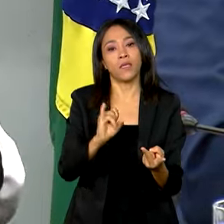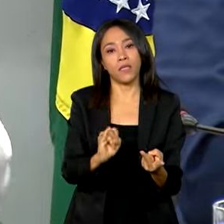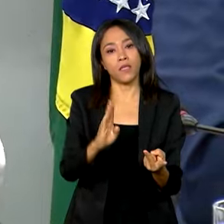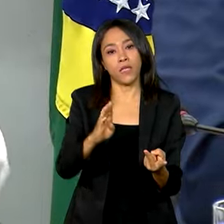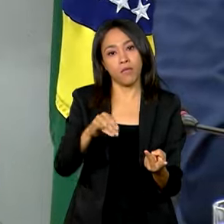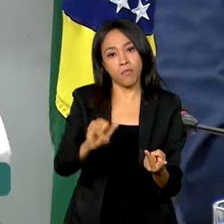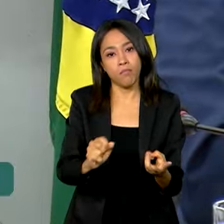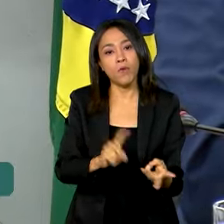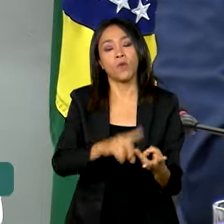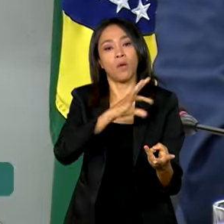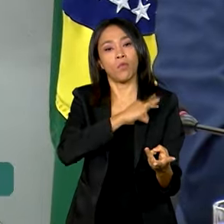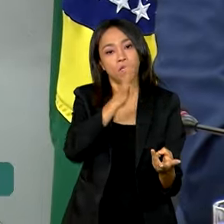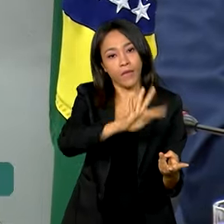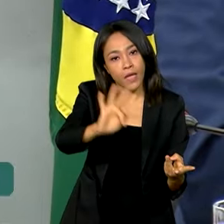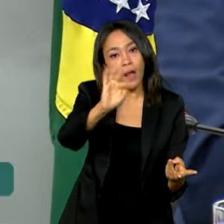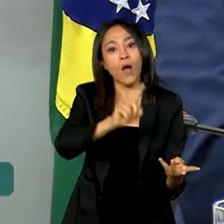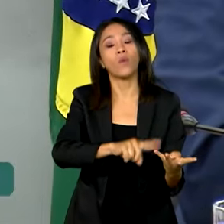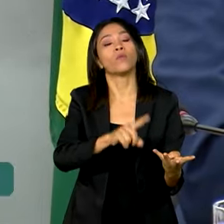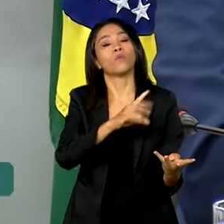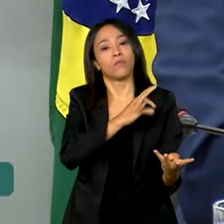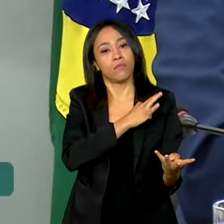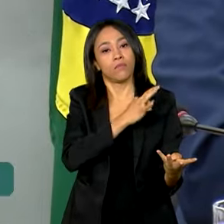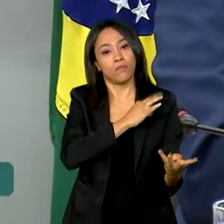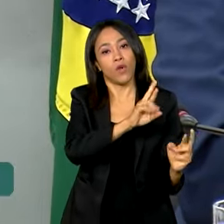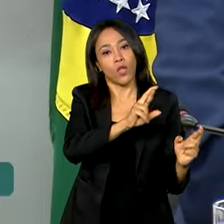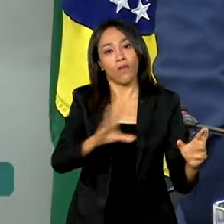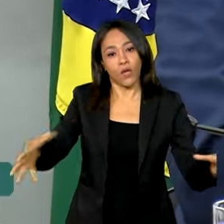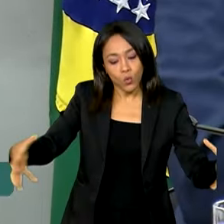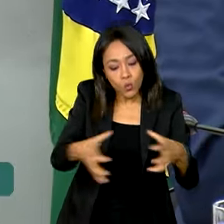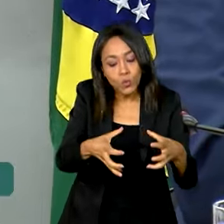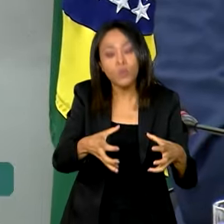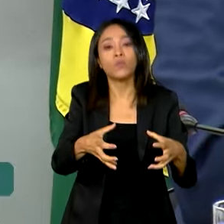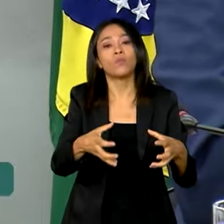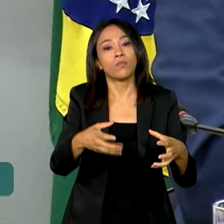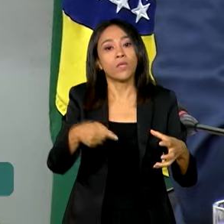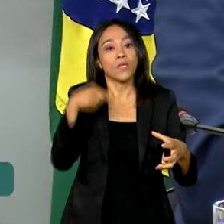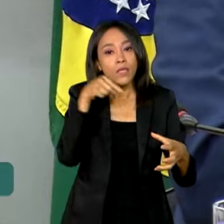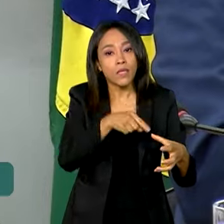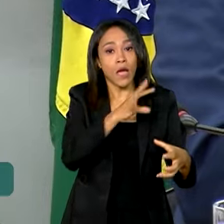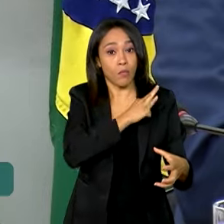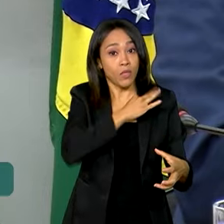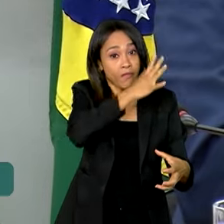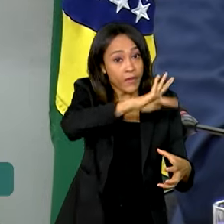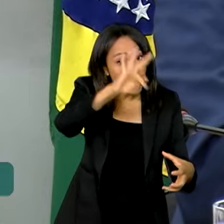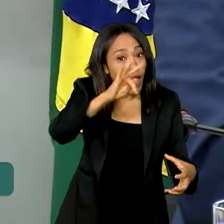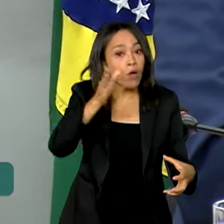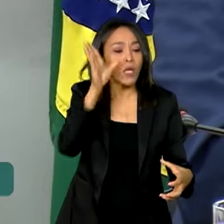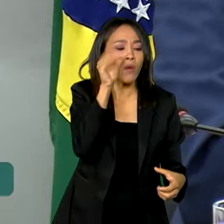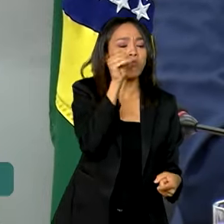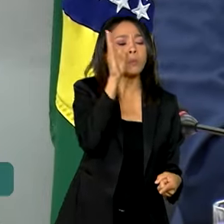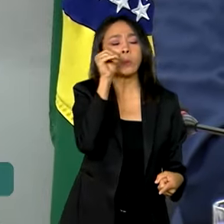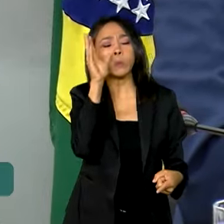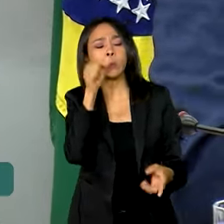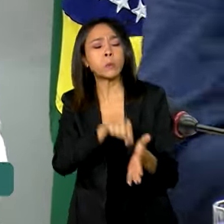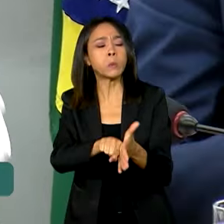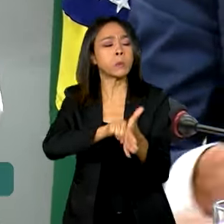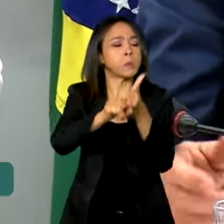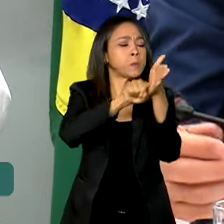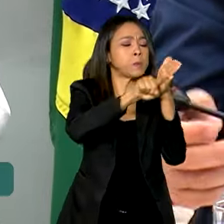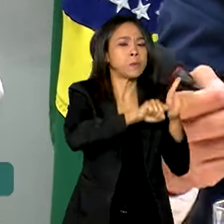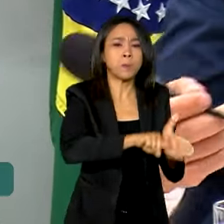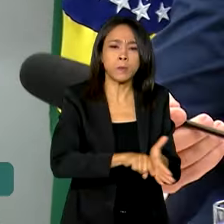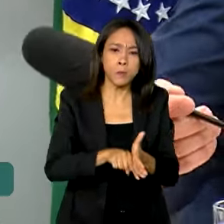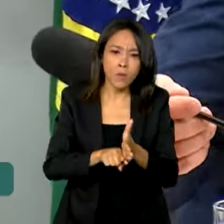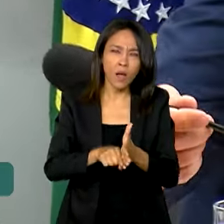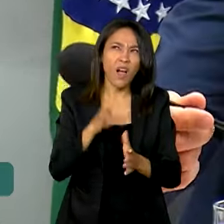mas, sobretudo, a Polícia Federal, que está fazendo um processo de investigação. Já são,